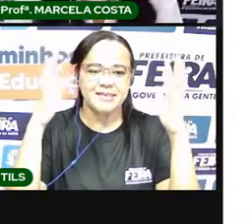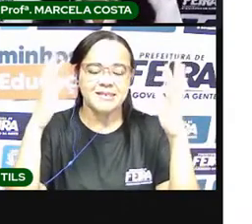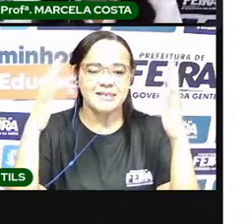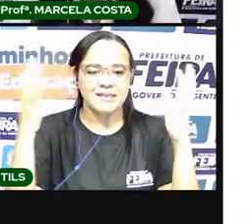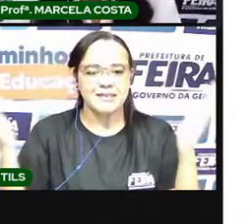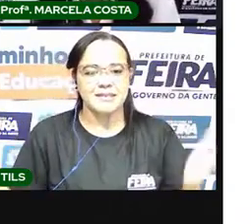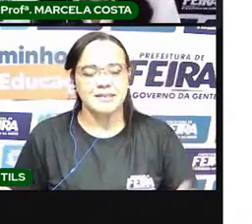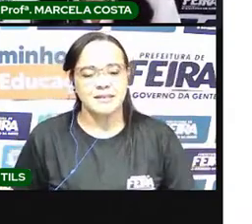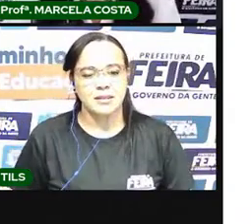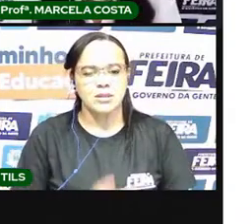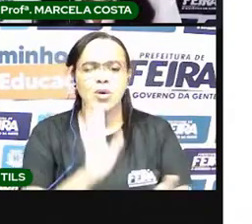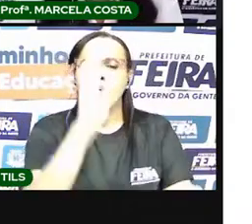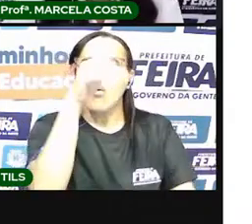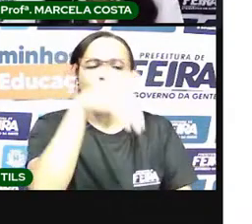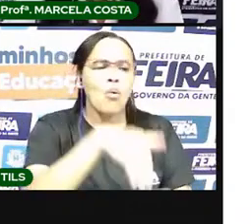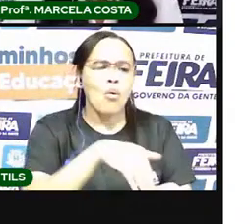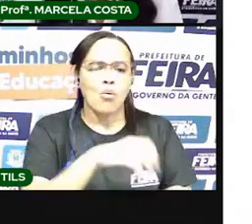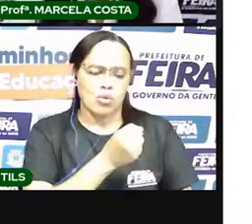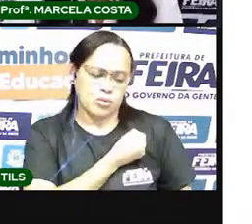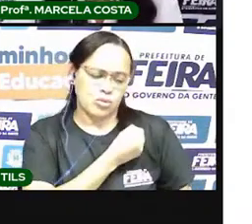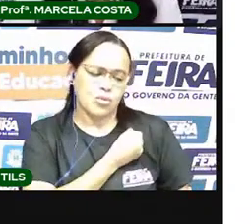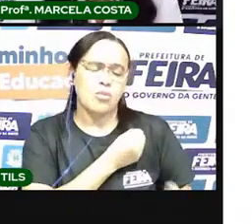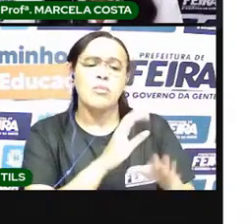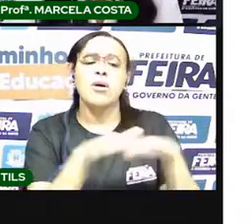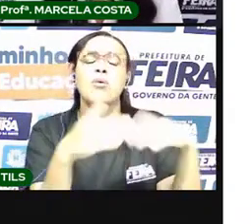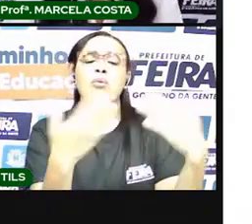E o último número, qual é?